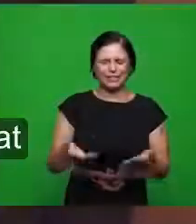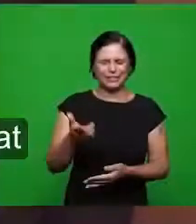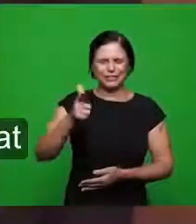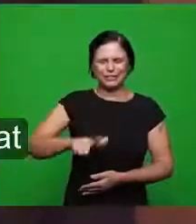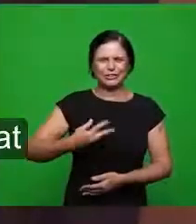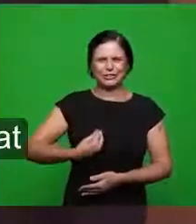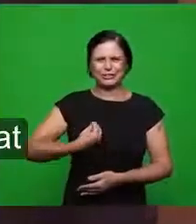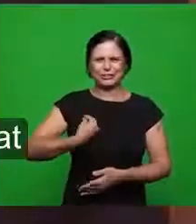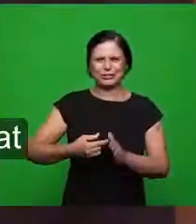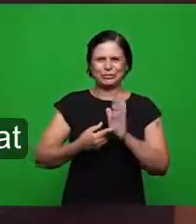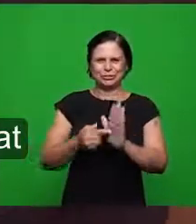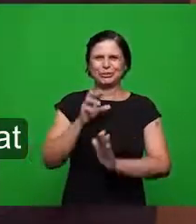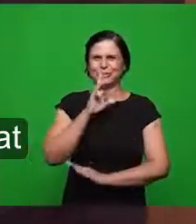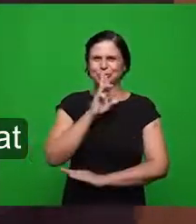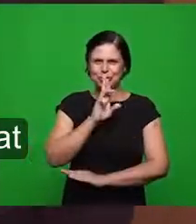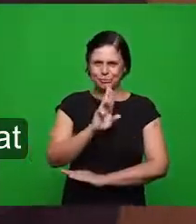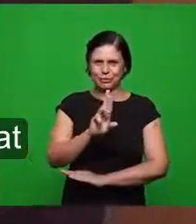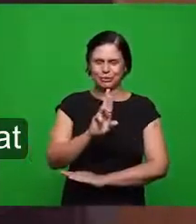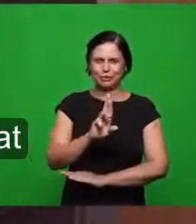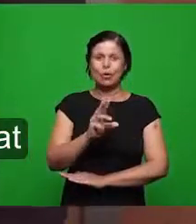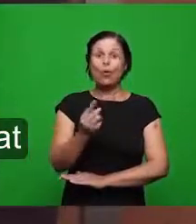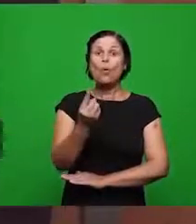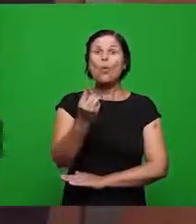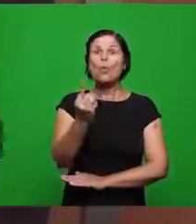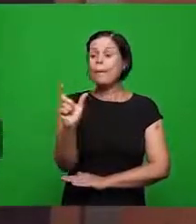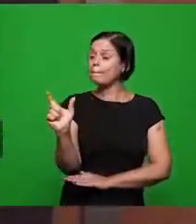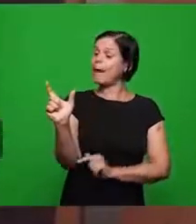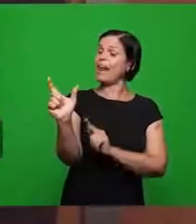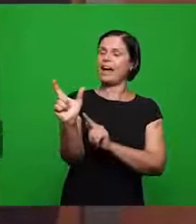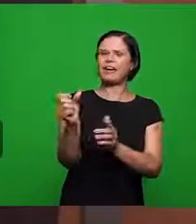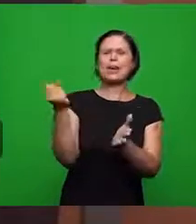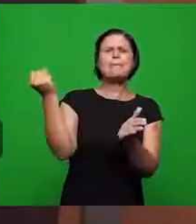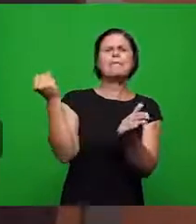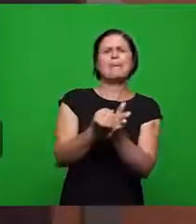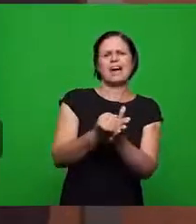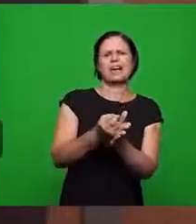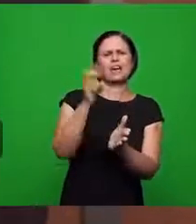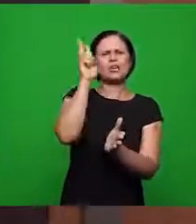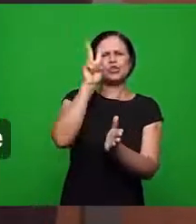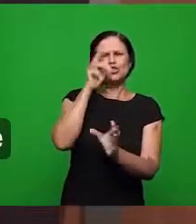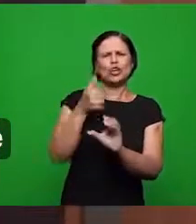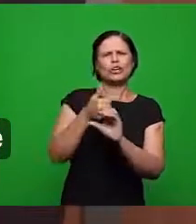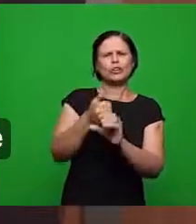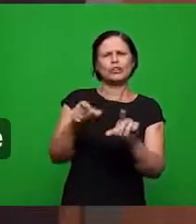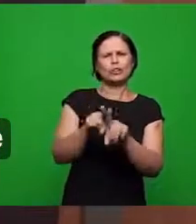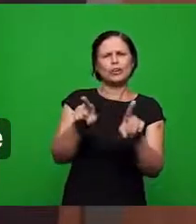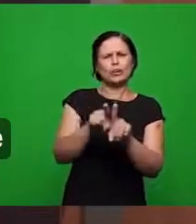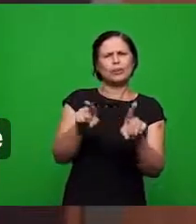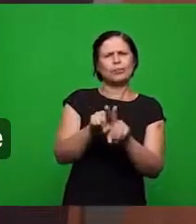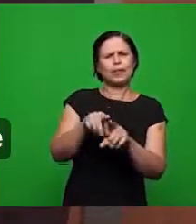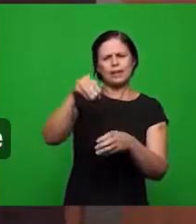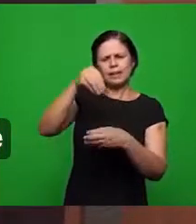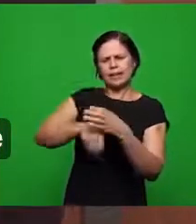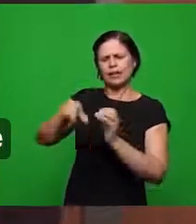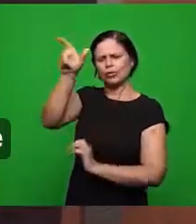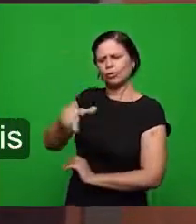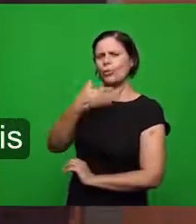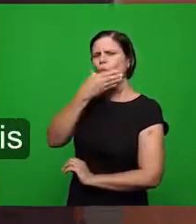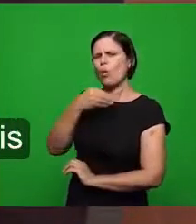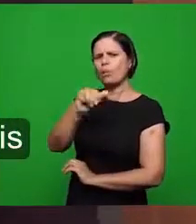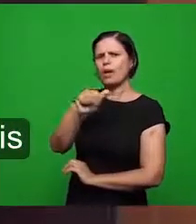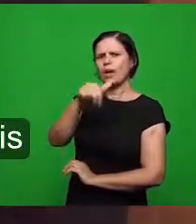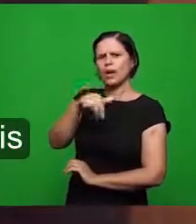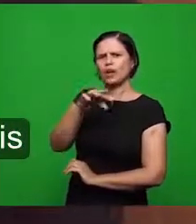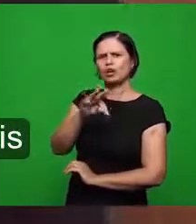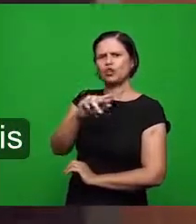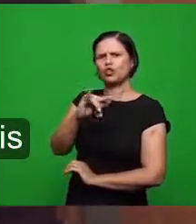bem irmãos retornamos aqui com a resposta dessa pergunta citar uma palavra que marcou a história do cristianismo e da fé na figura